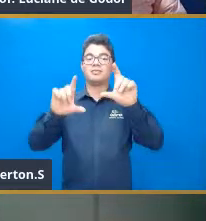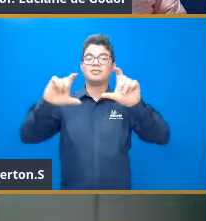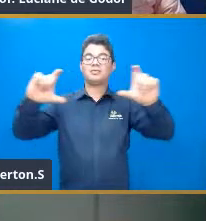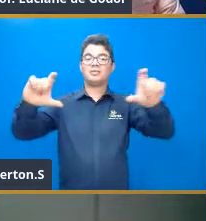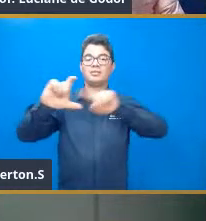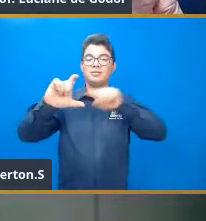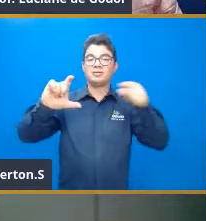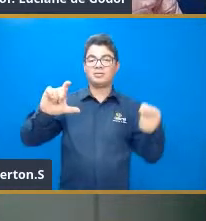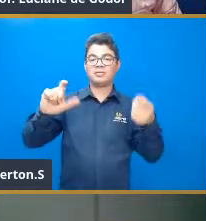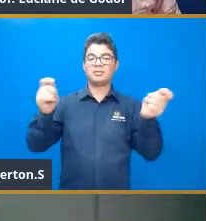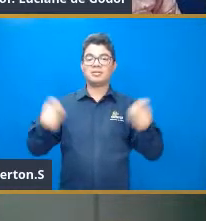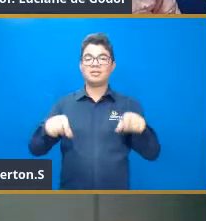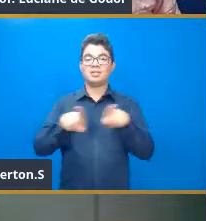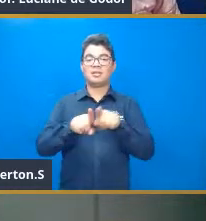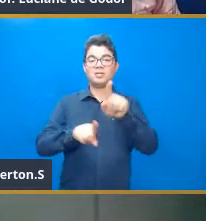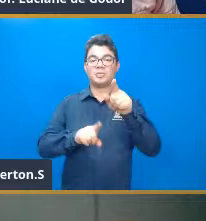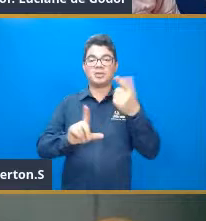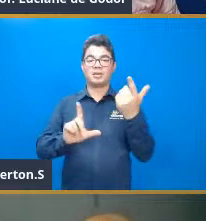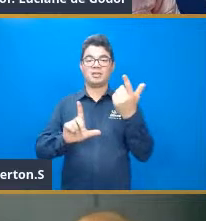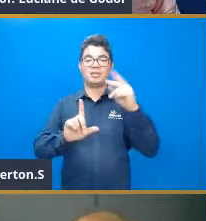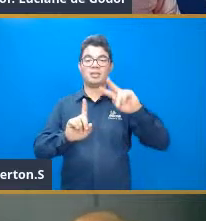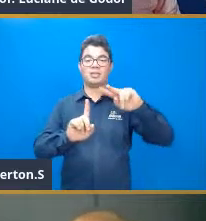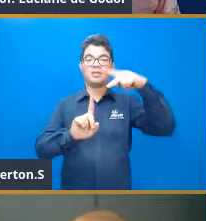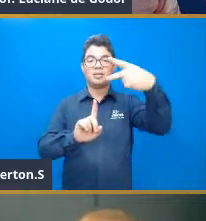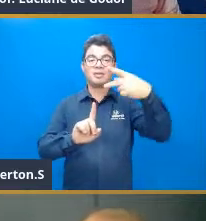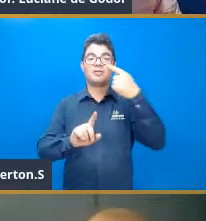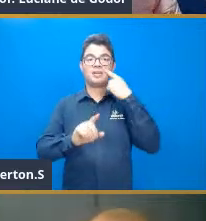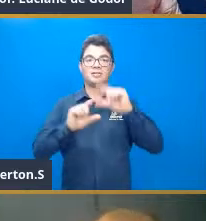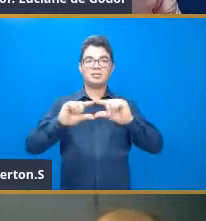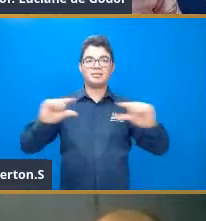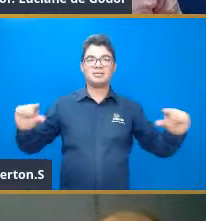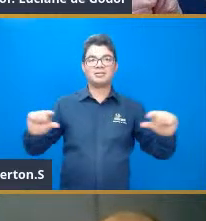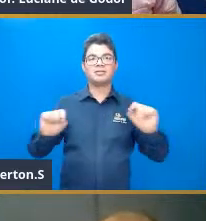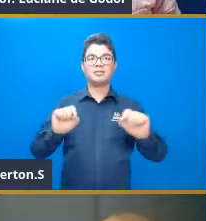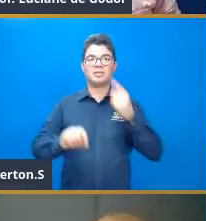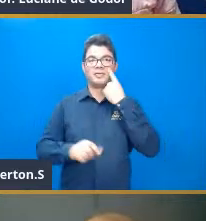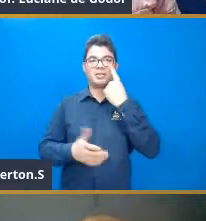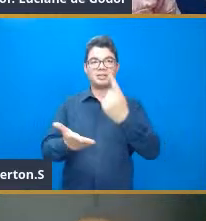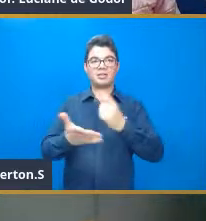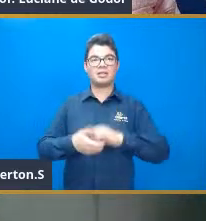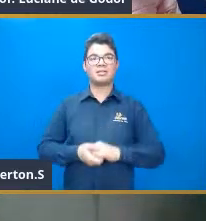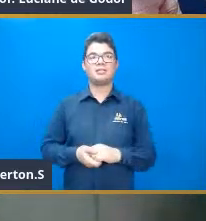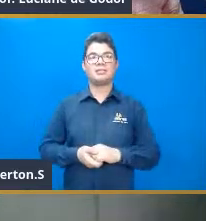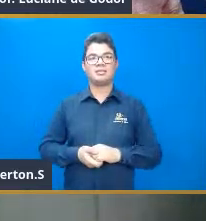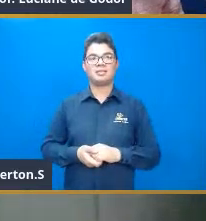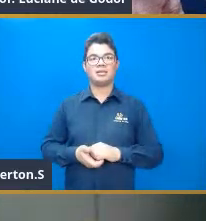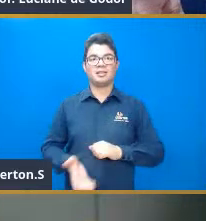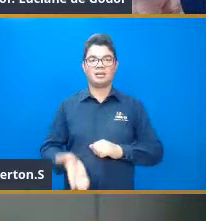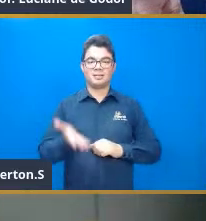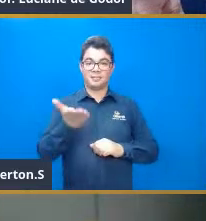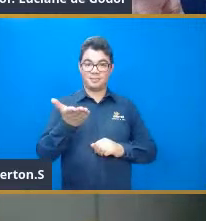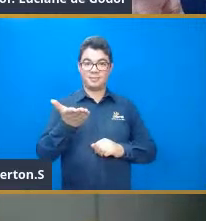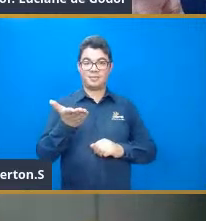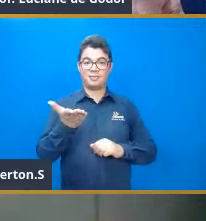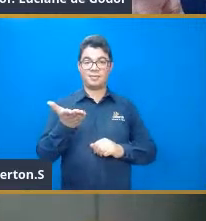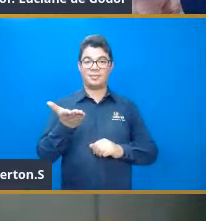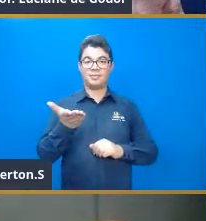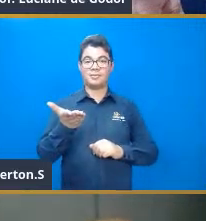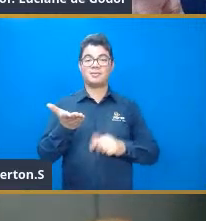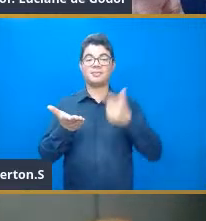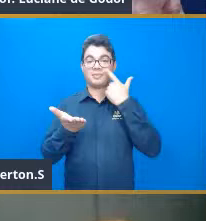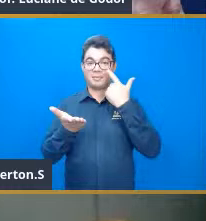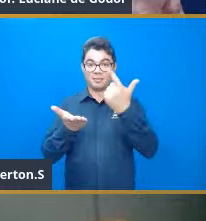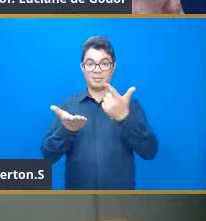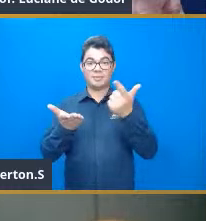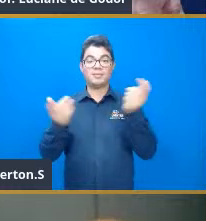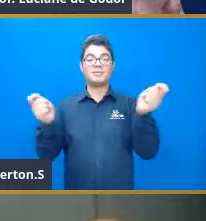h ao quadrado, menos h mais 5, aí de repente surge aquela pergunta, poxa, mas onde veio essa função? Exatamente da interpolação, né, que a gente